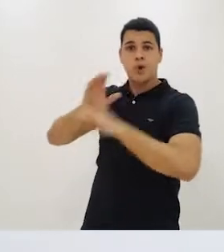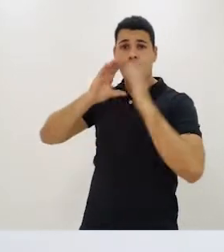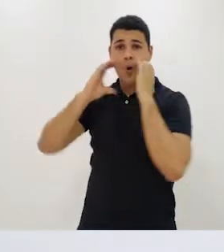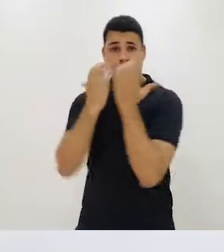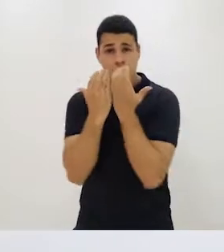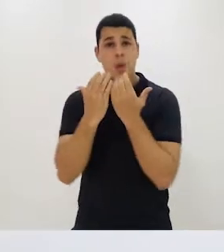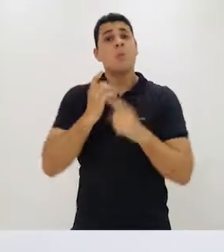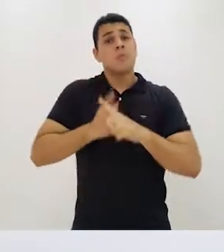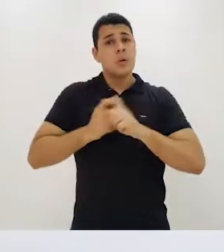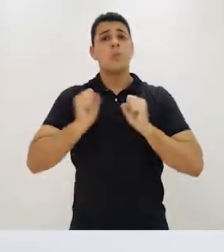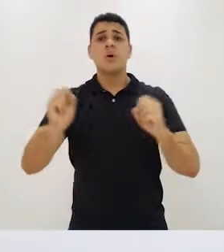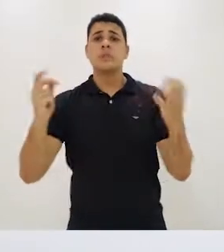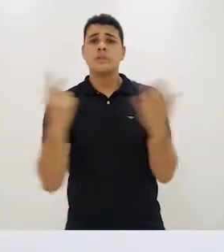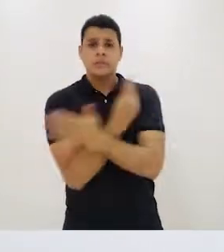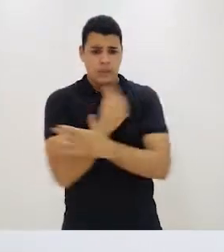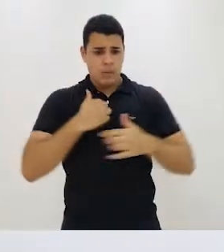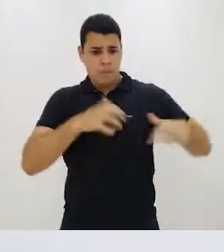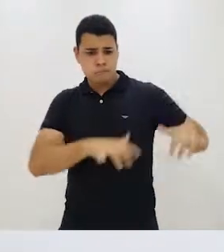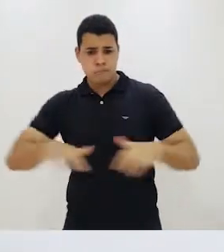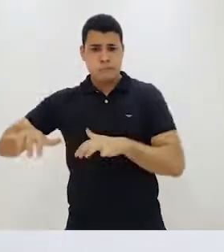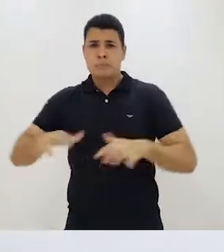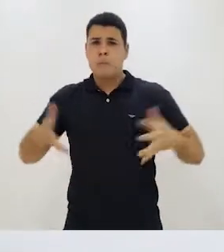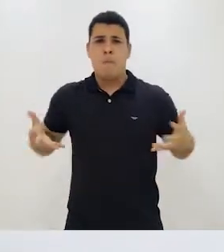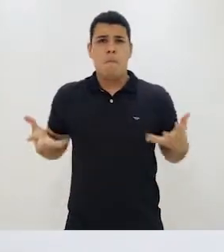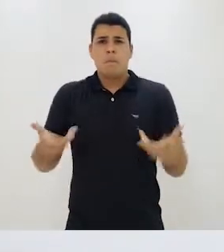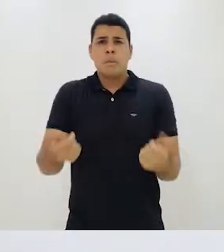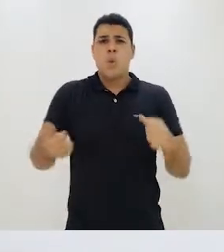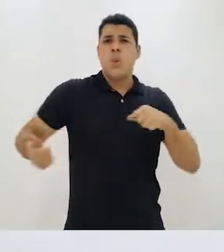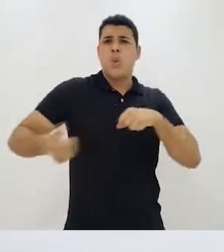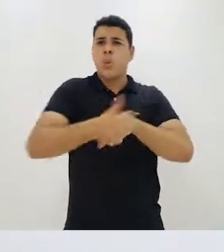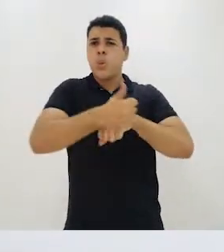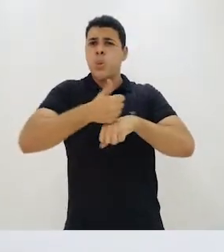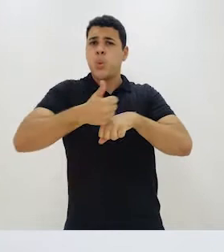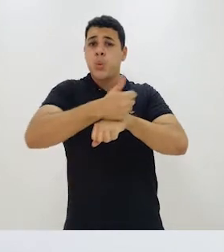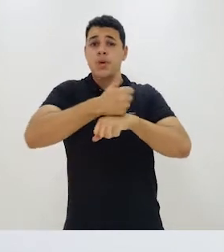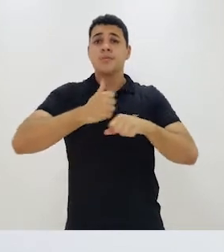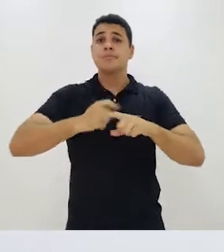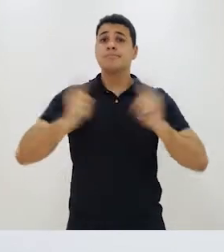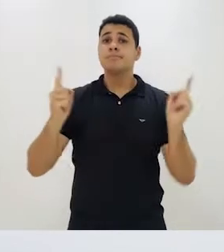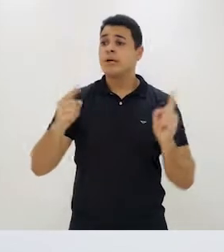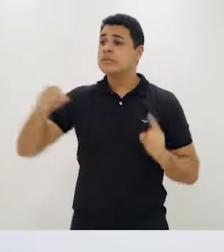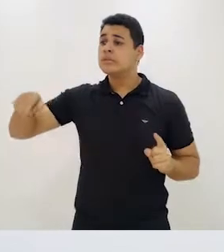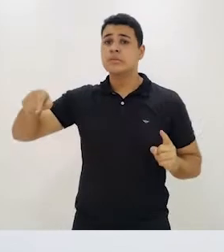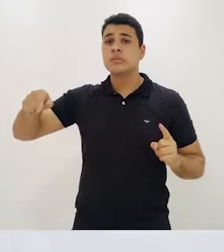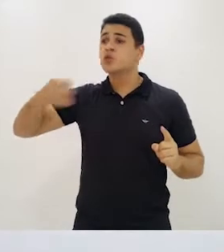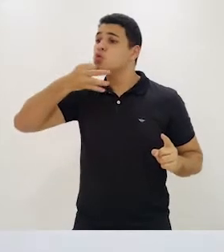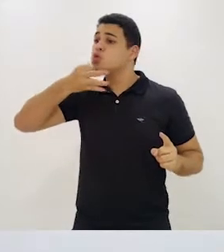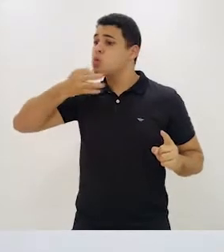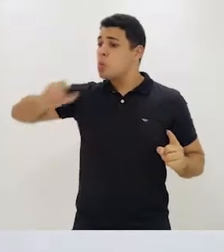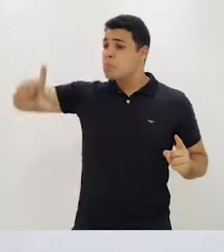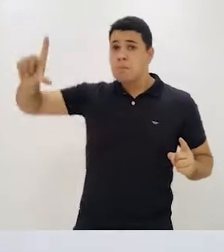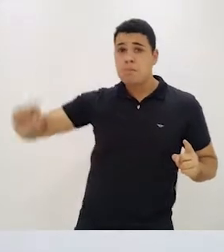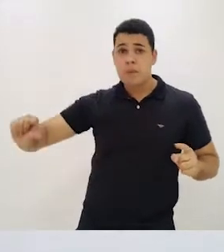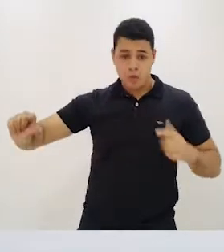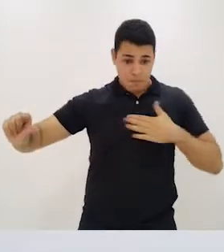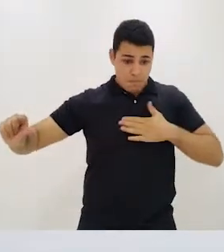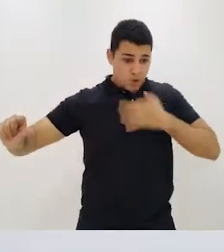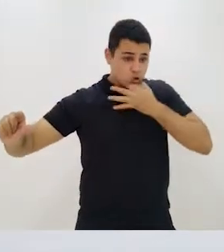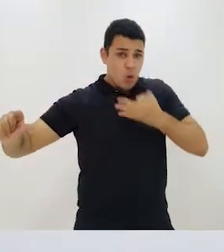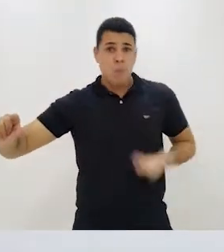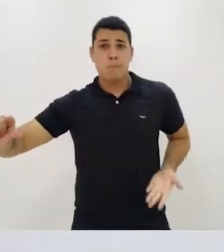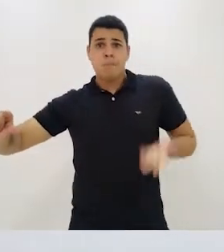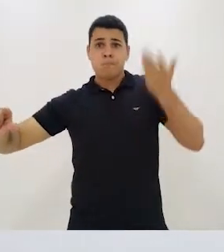posso fazer um improviso maravilhoso aqui, pianístico e sobressair mais do que